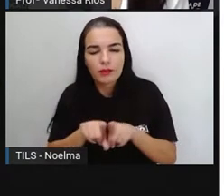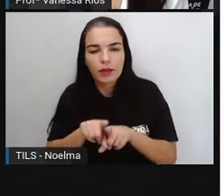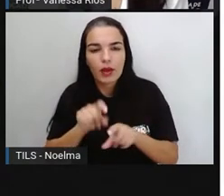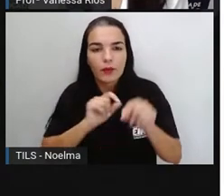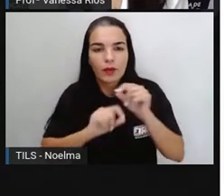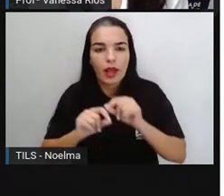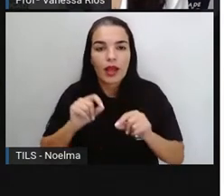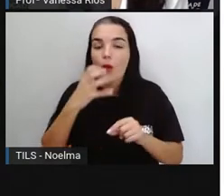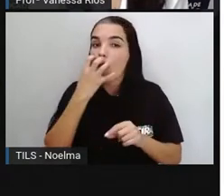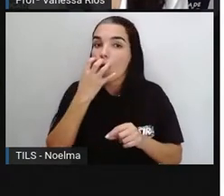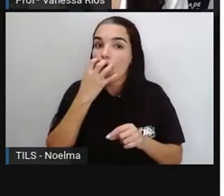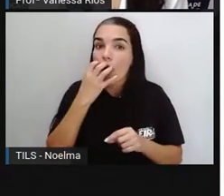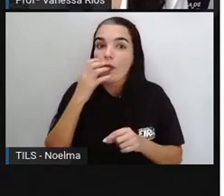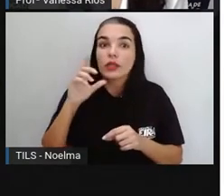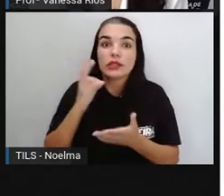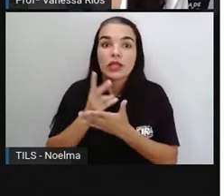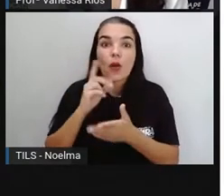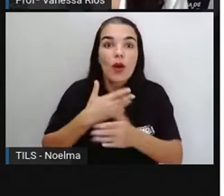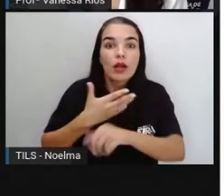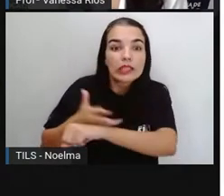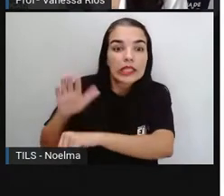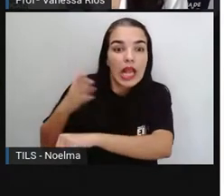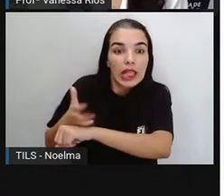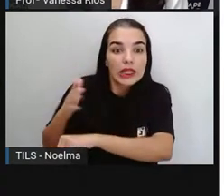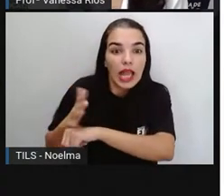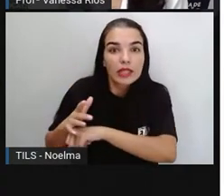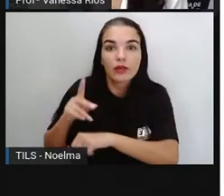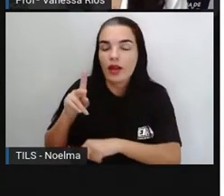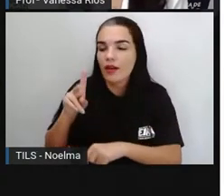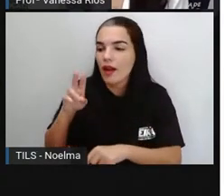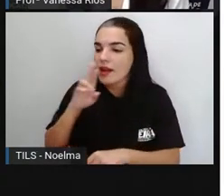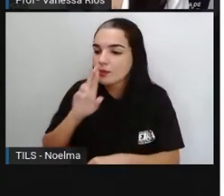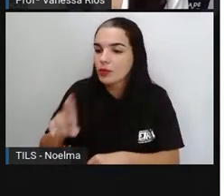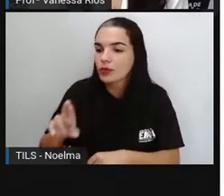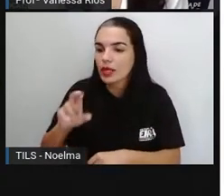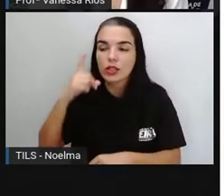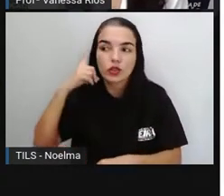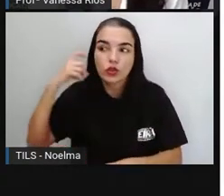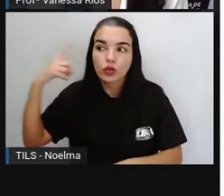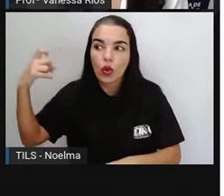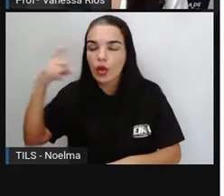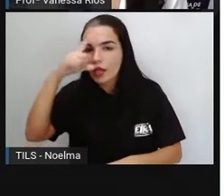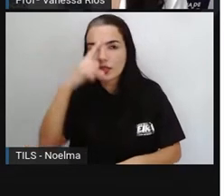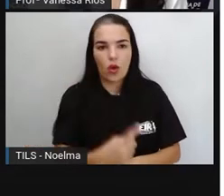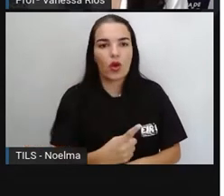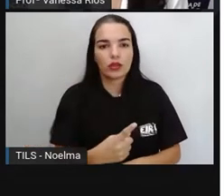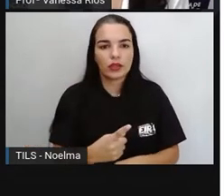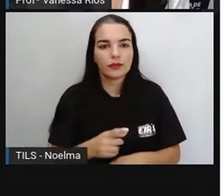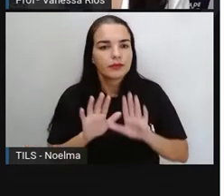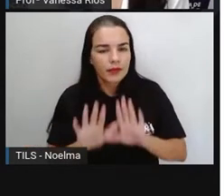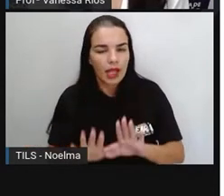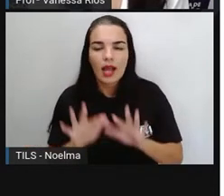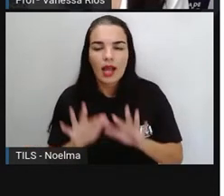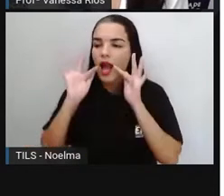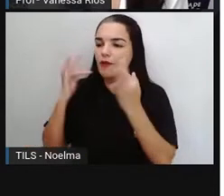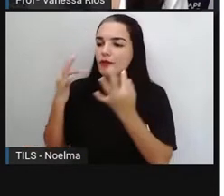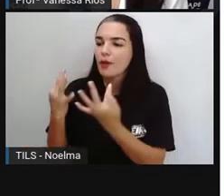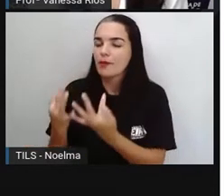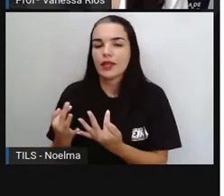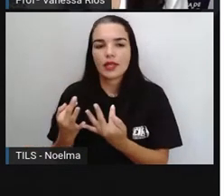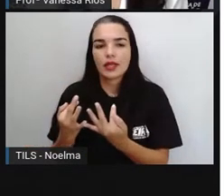treinado para responder a certos sons e ordens. Segundo a família de James, seu